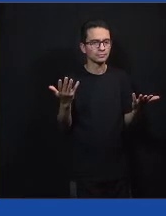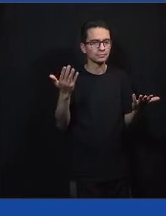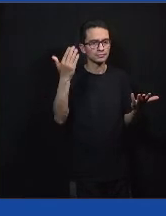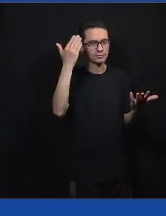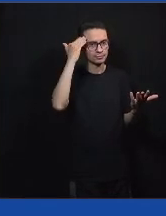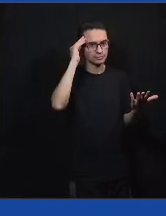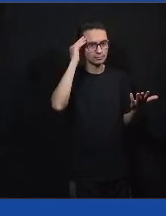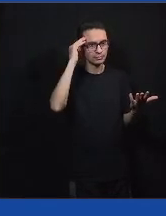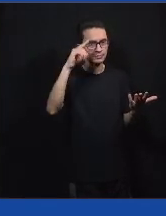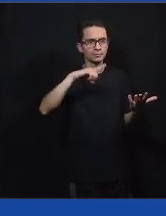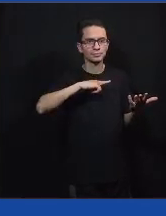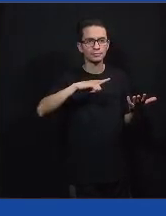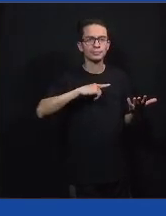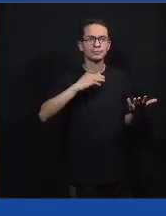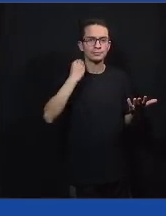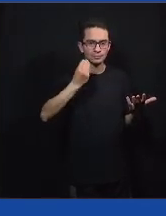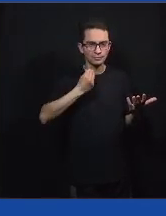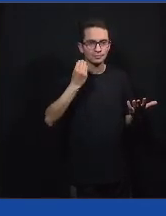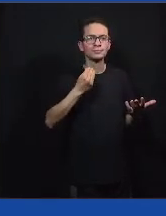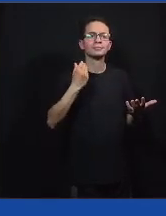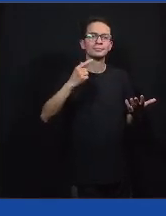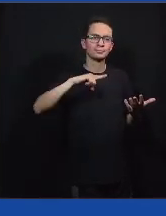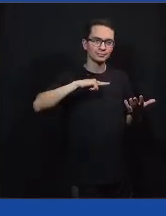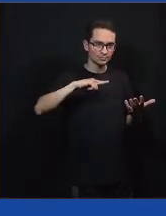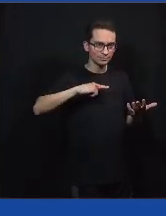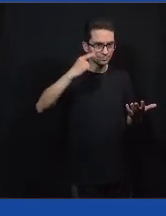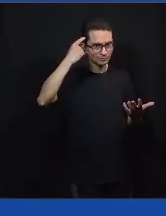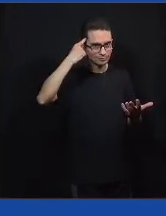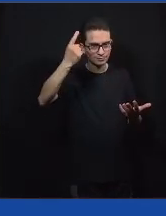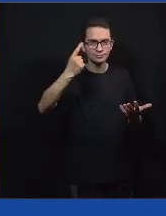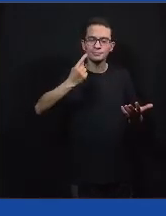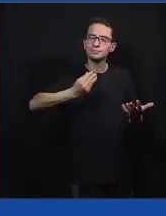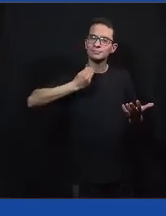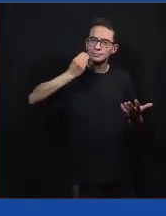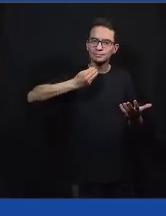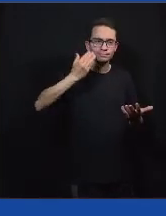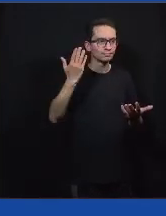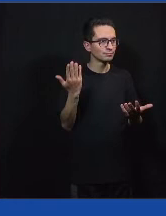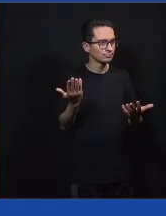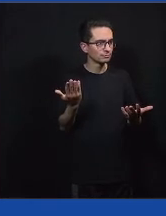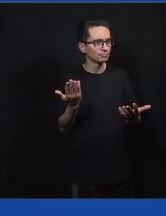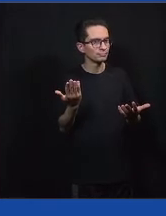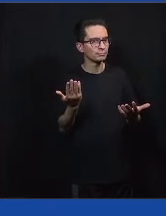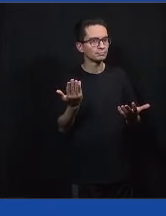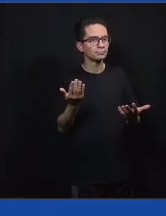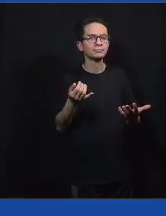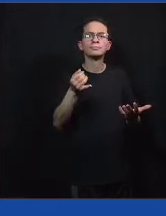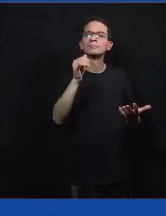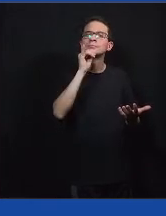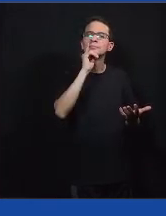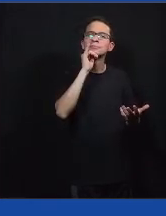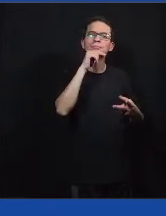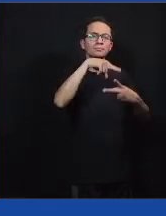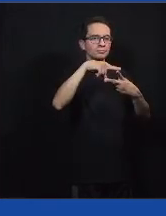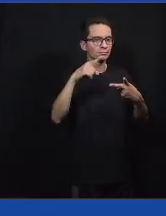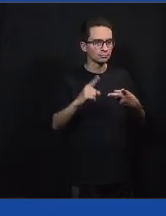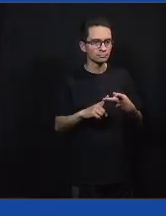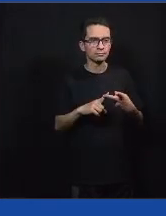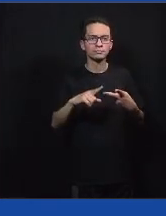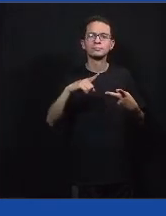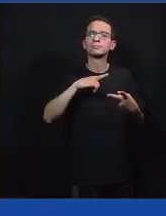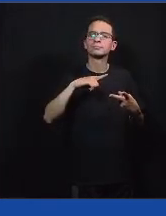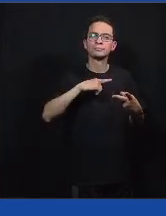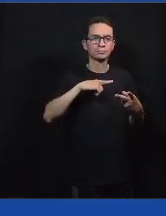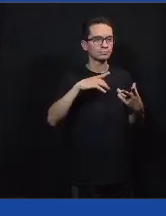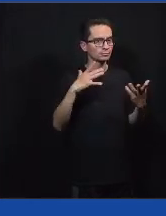Nós precisamos experimentar o aprendizado, experimentar todo esse conteúdo para que esse conhecimento seja, de fato,